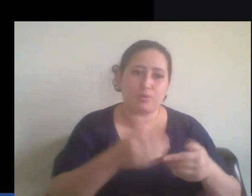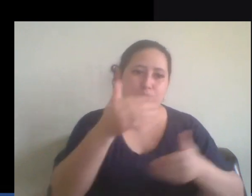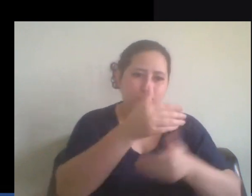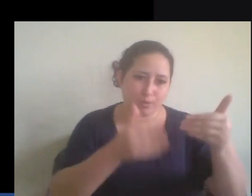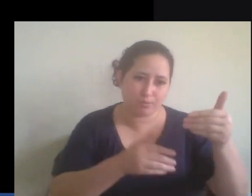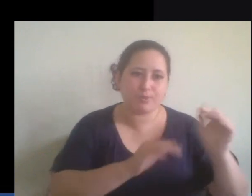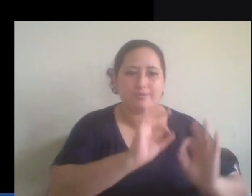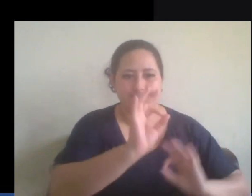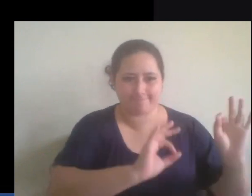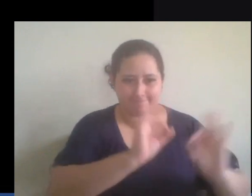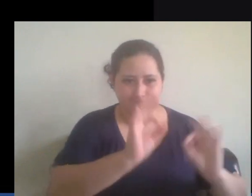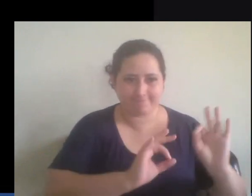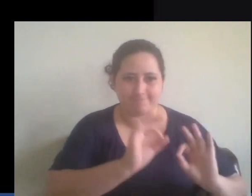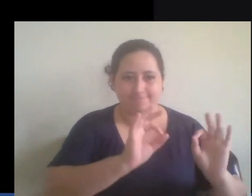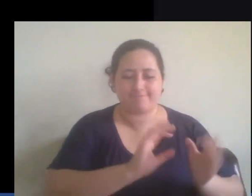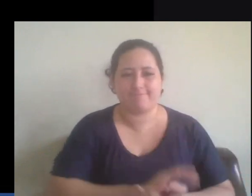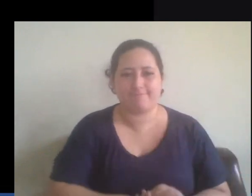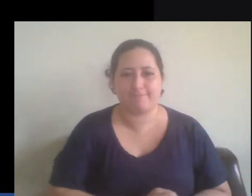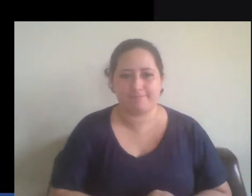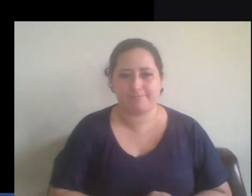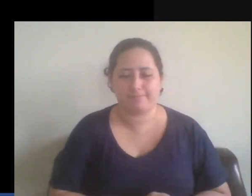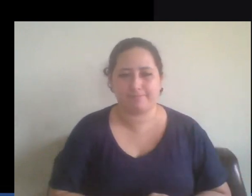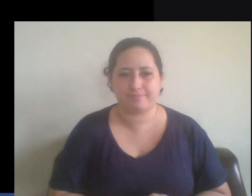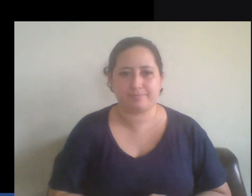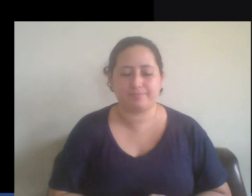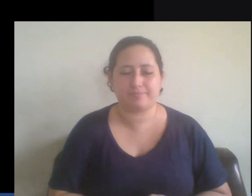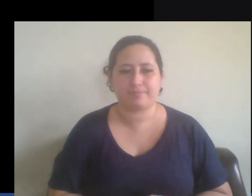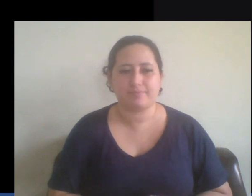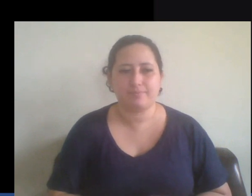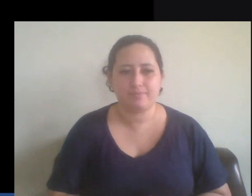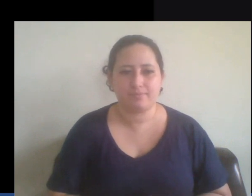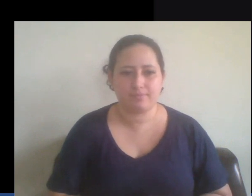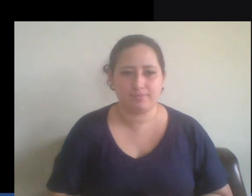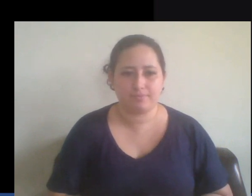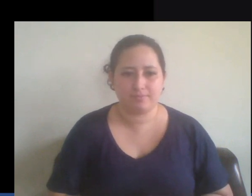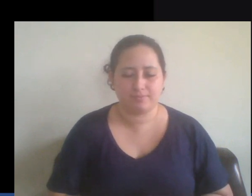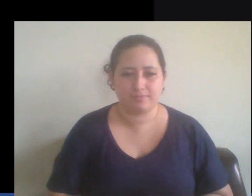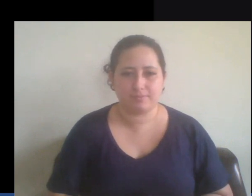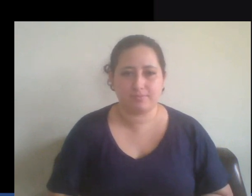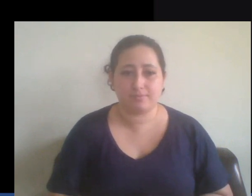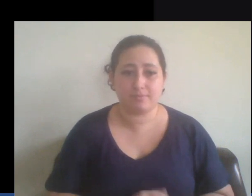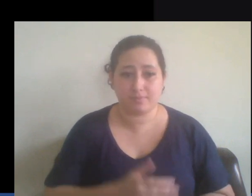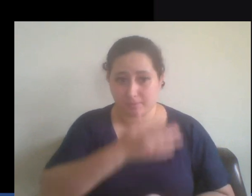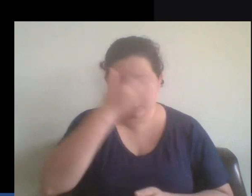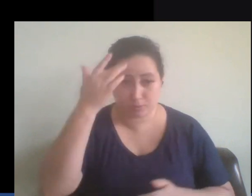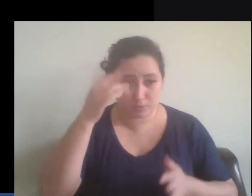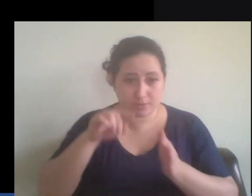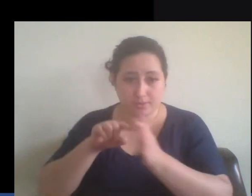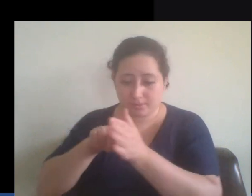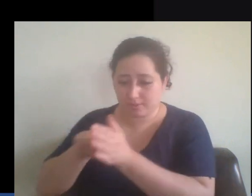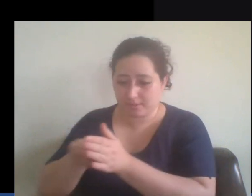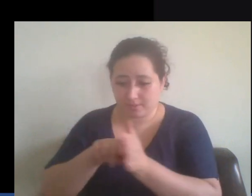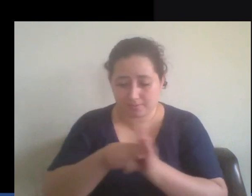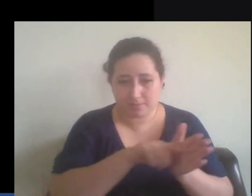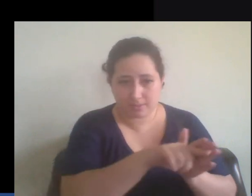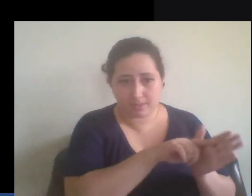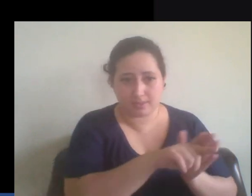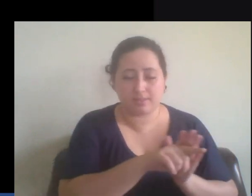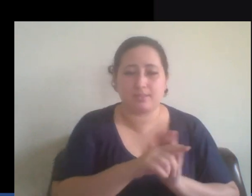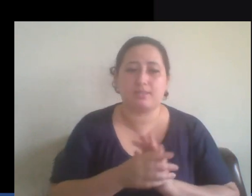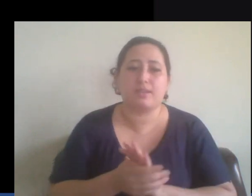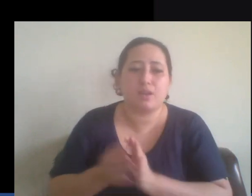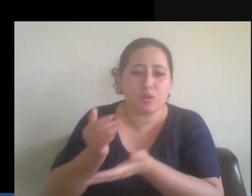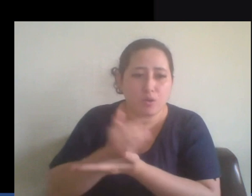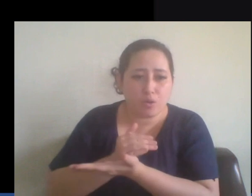o PowerPoint. Para muitos pesquisadores, a gênese, então,